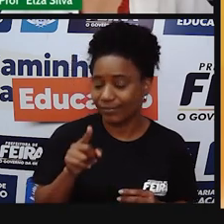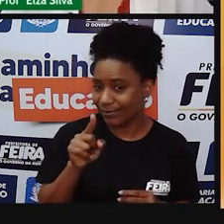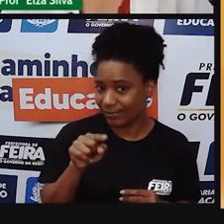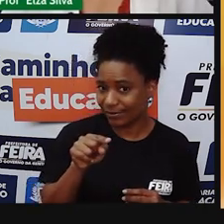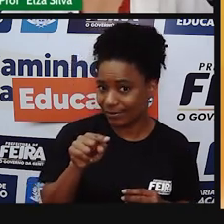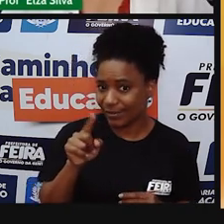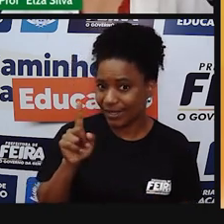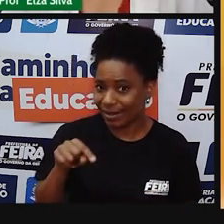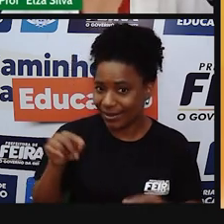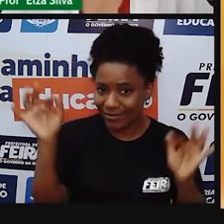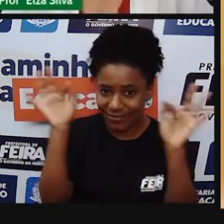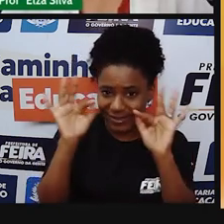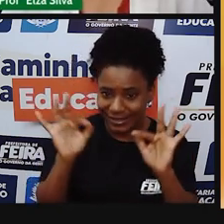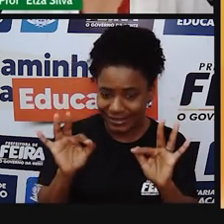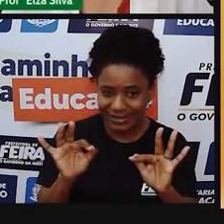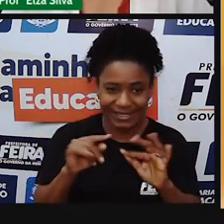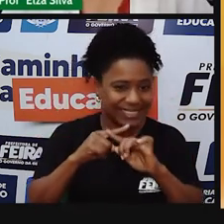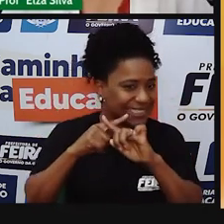You are happy